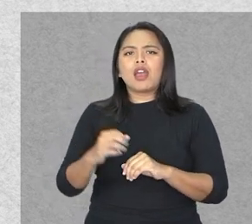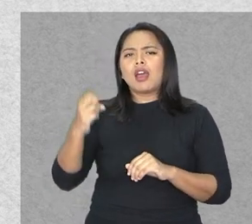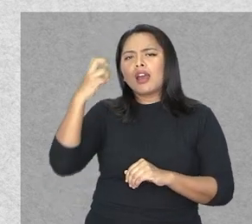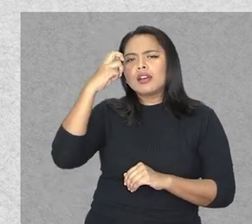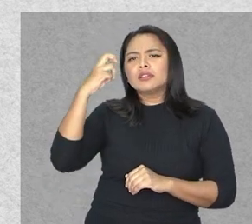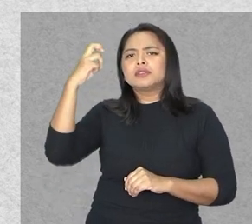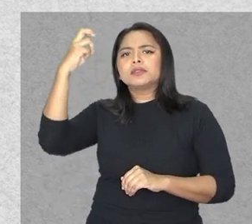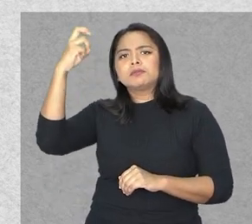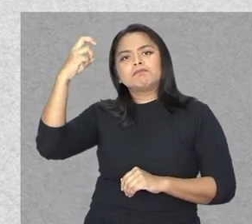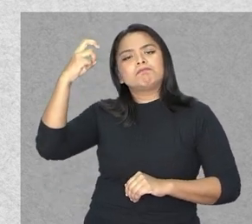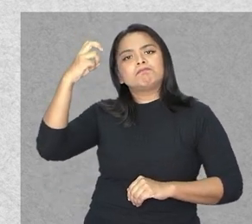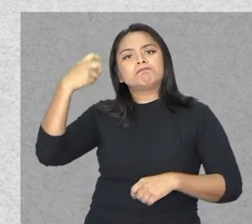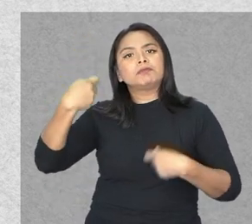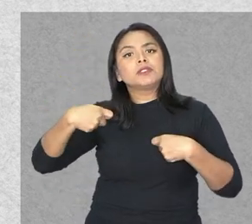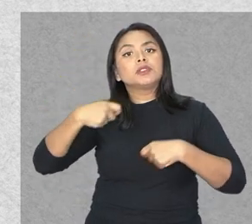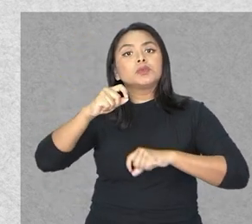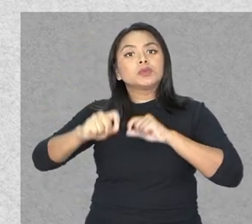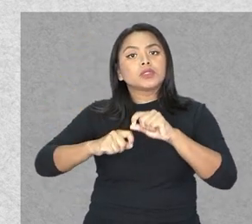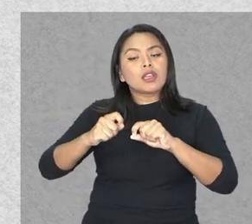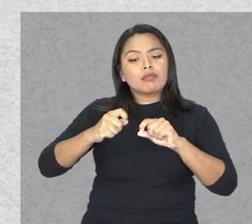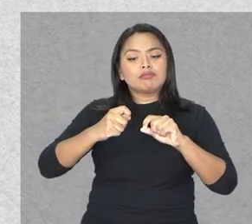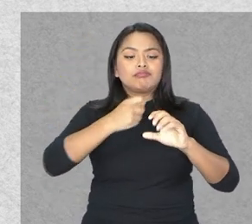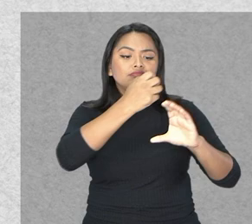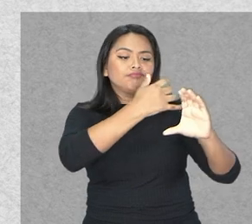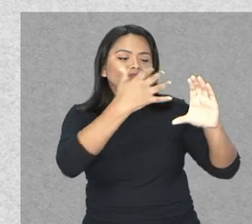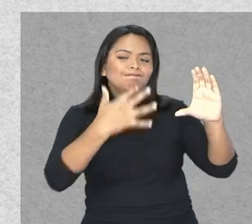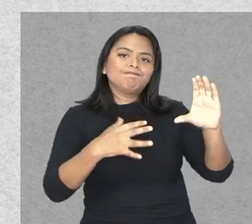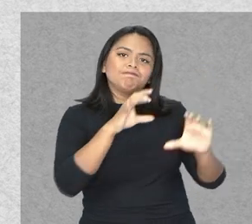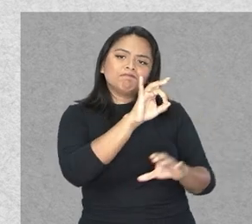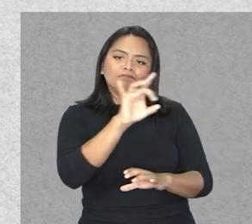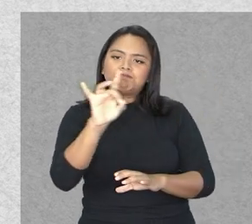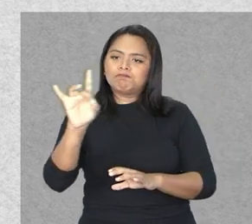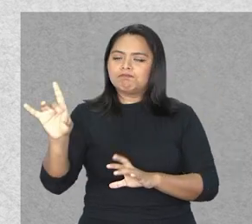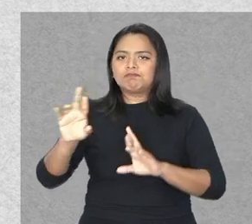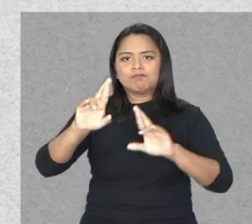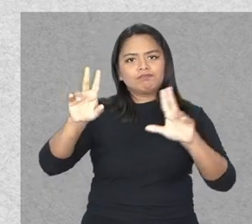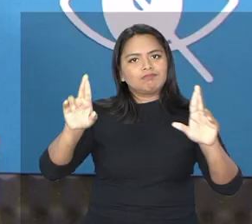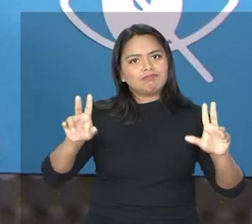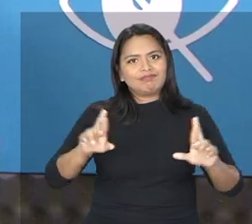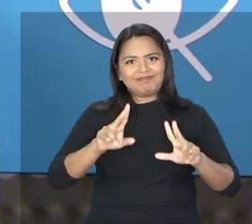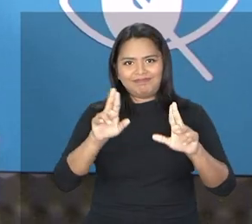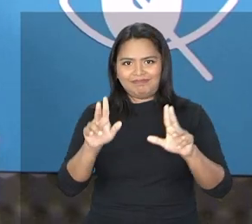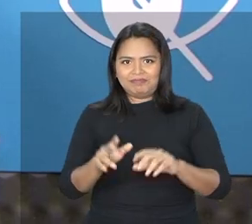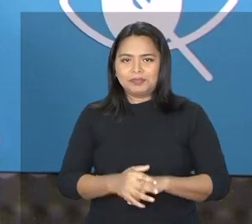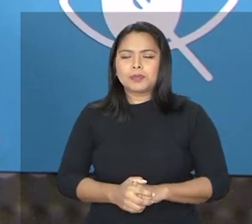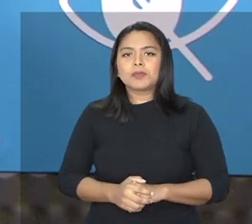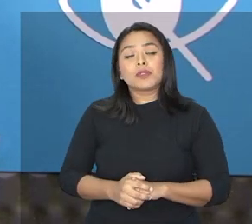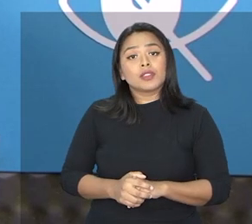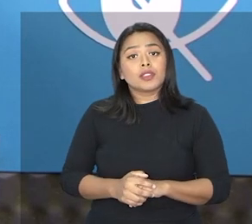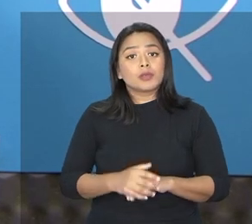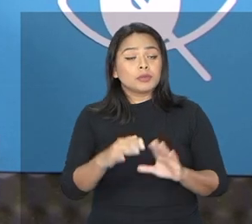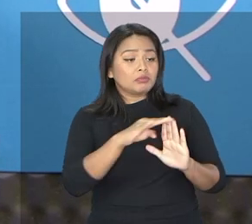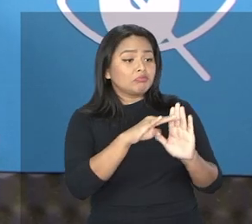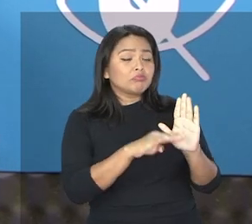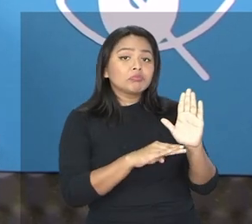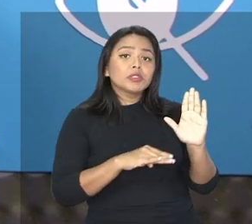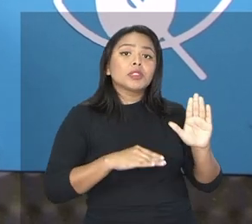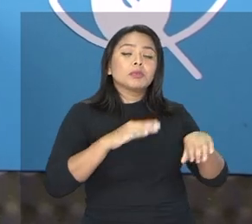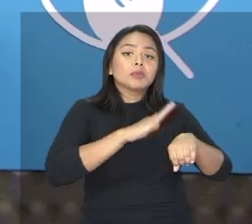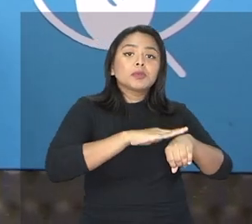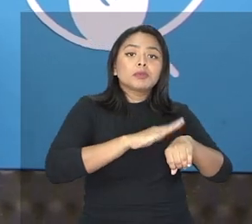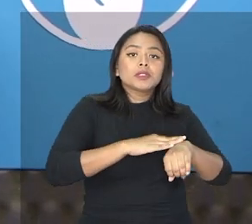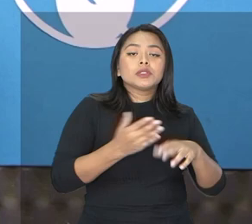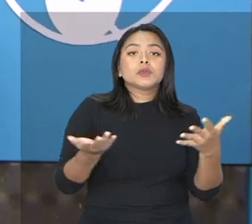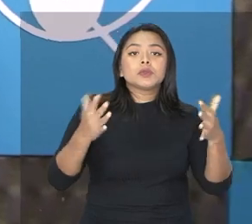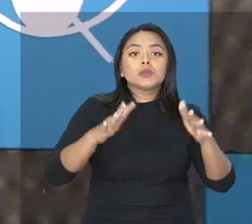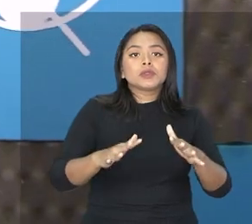de altas habilidades dependem das características peculiares de cada um. E este é o Momento Inclusão. E hoje